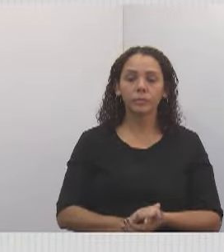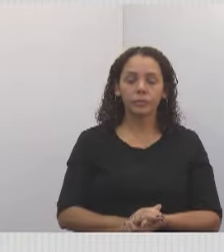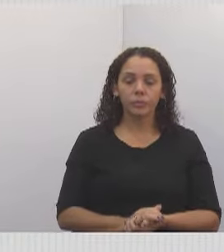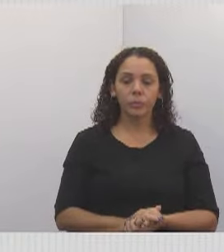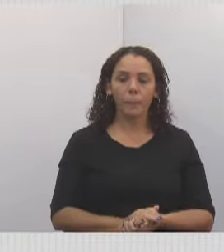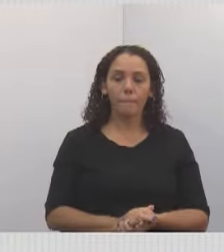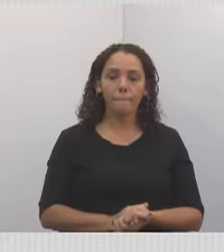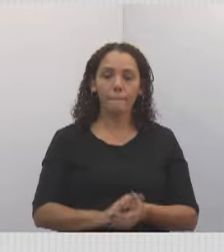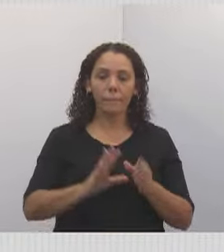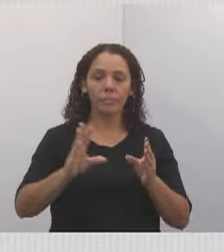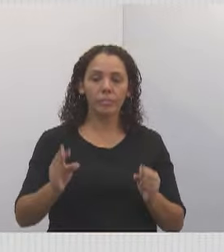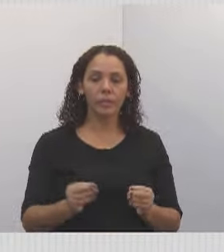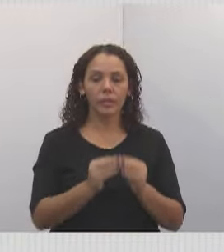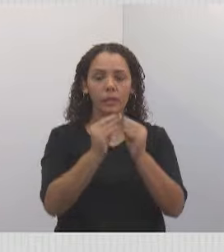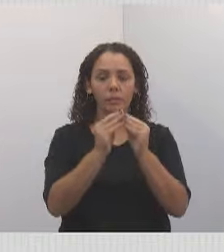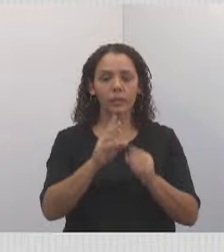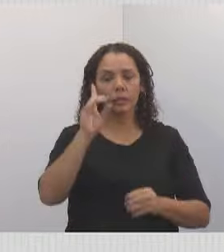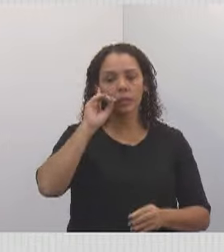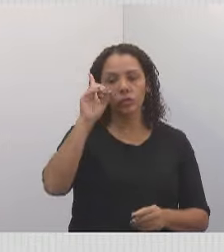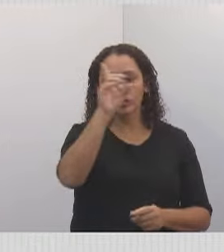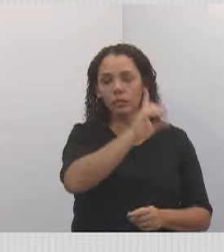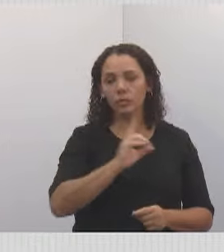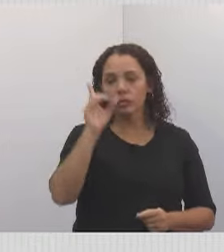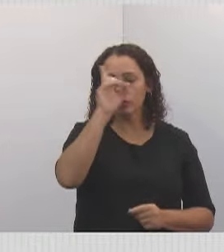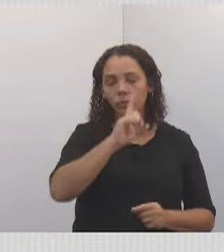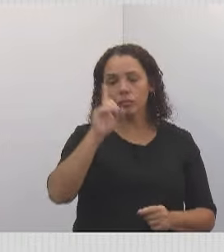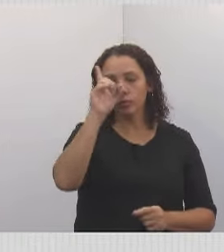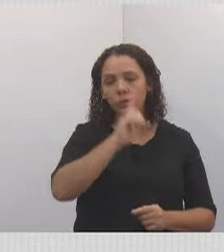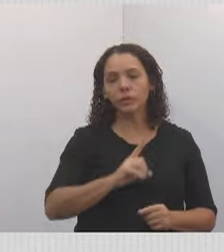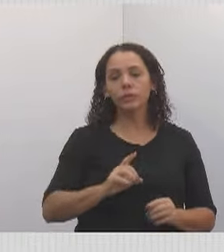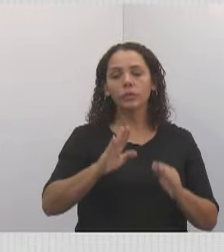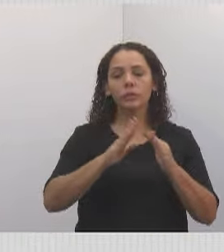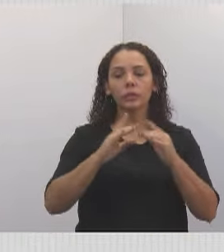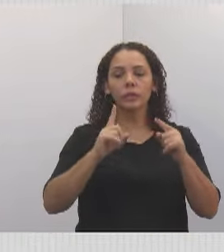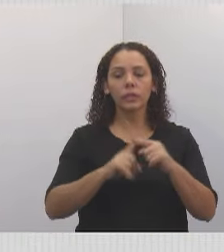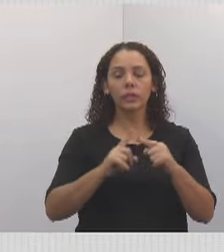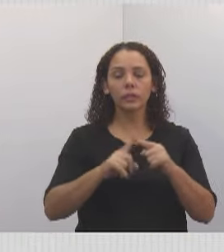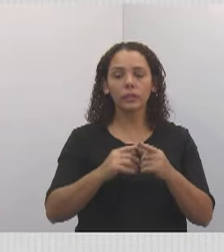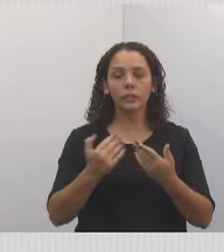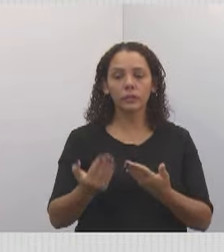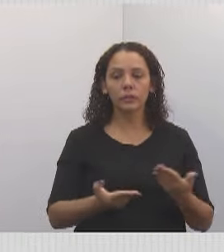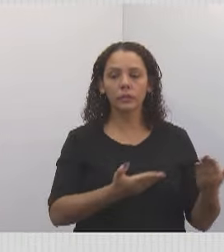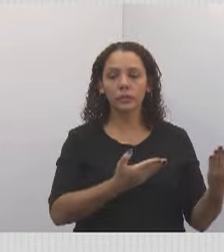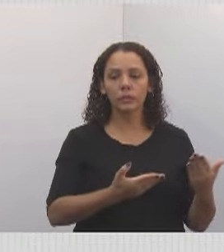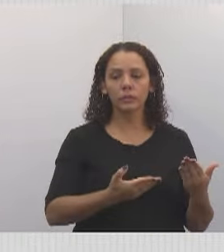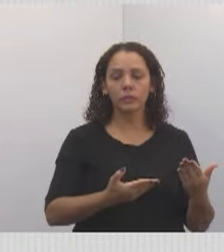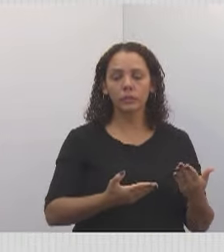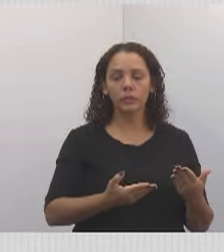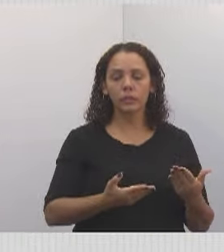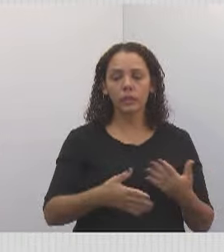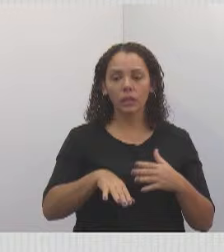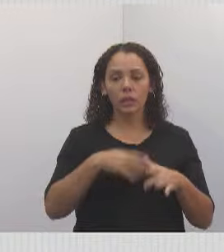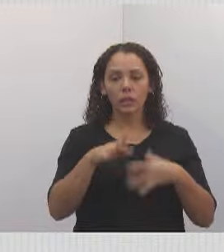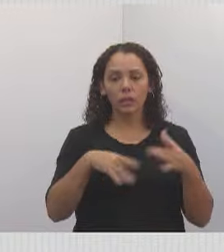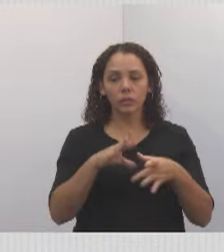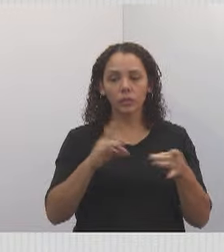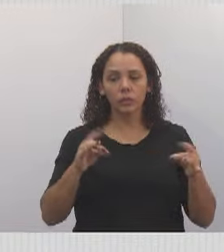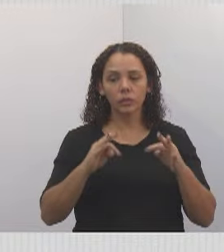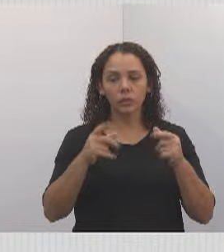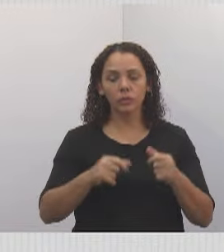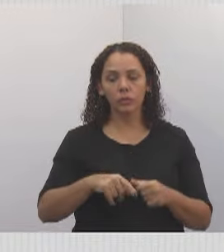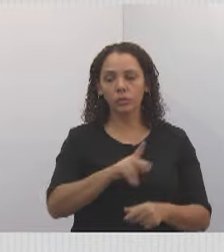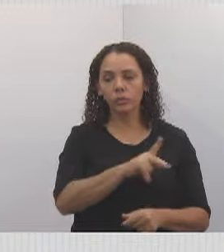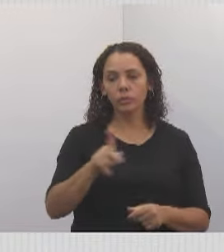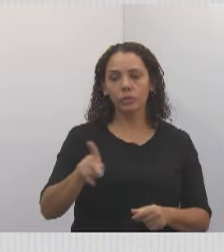a missa no domingo, lá na Igreja Santa Maria. Essa é a lembrancinha que todos os catequistas do Eixo Eucarístico